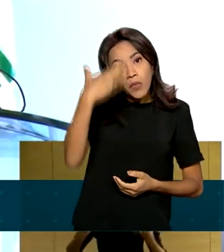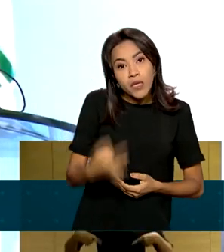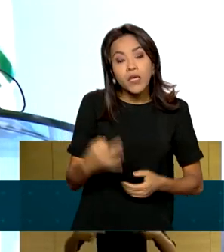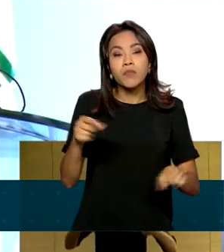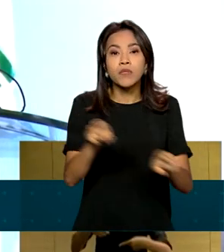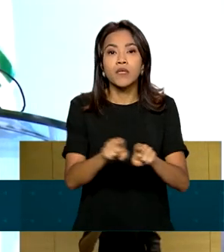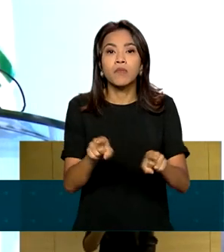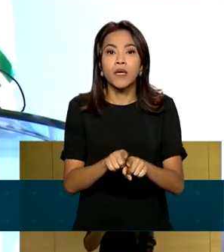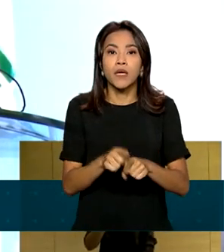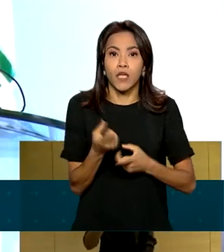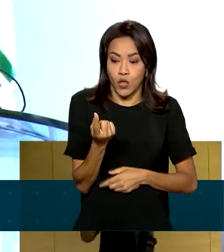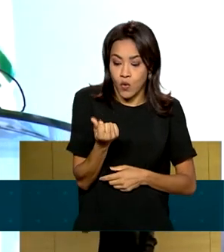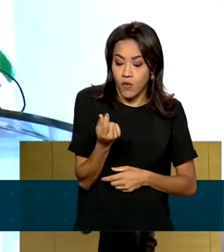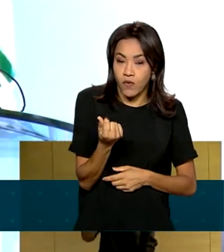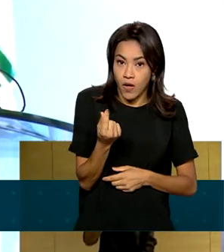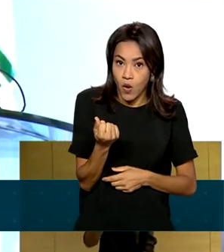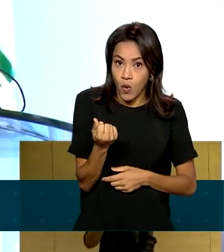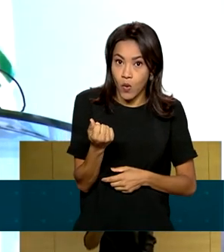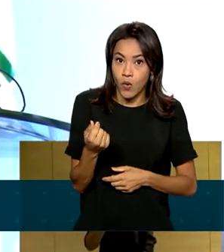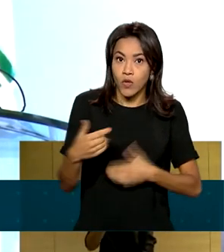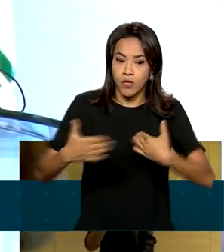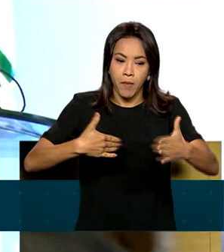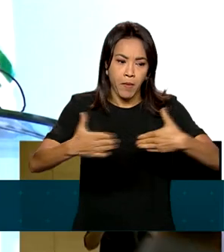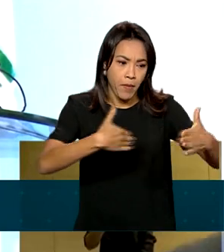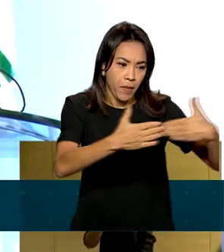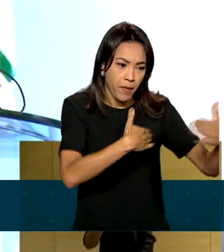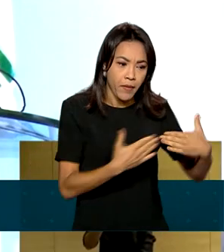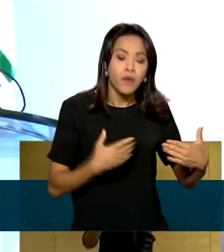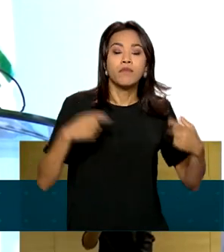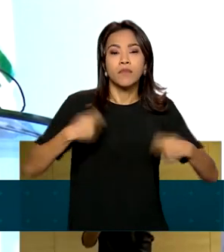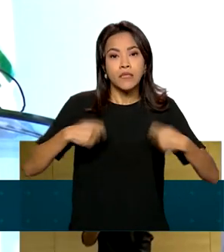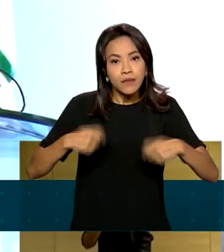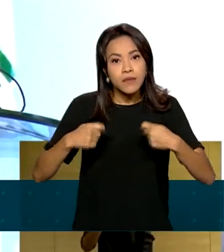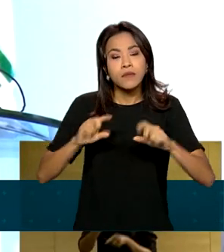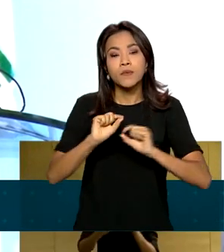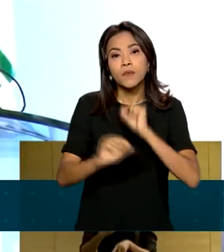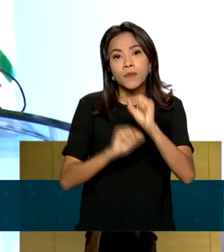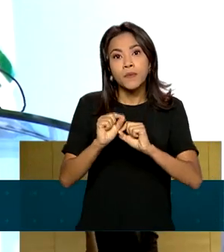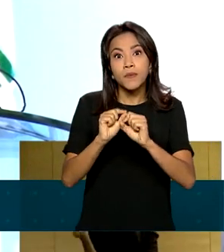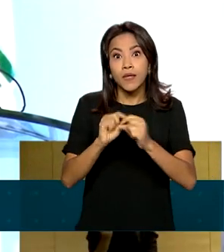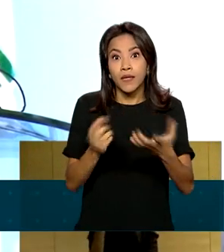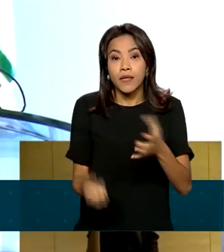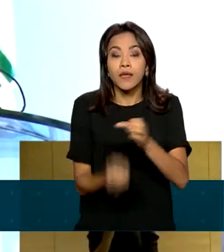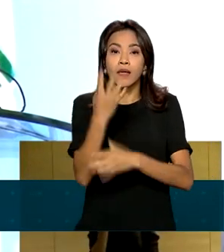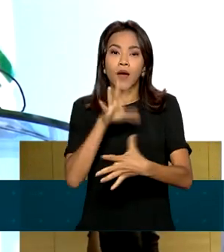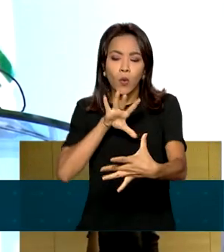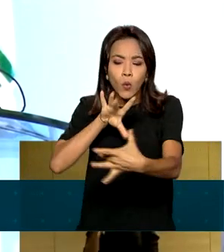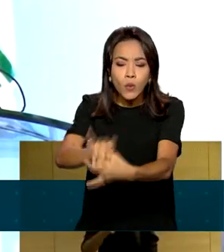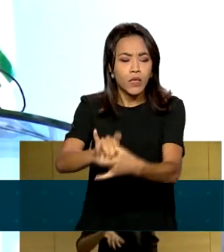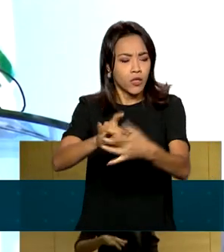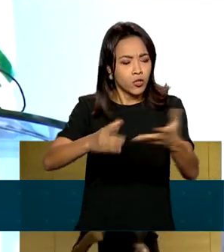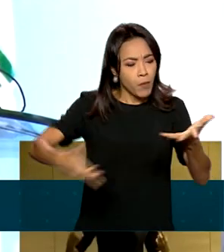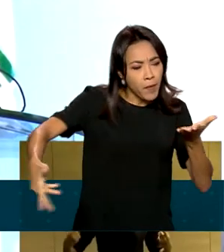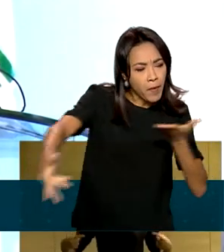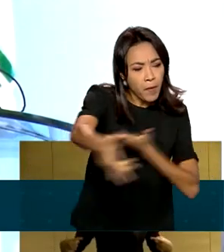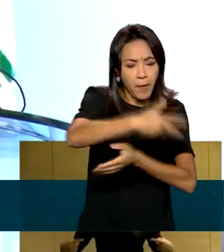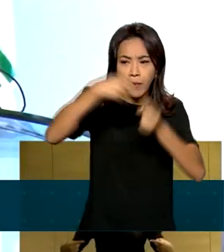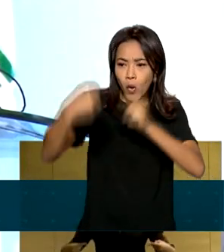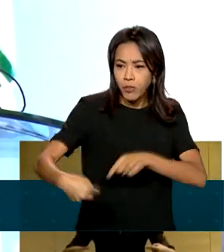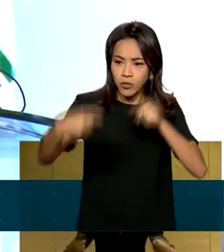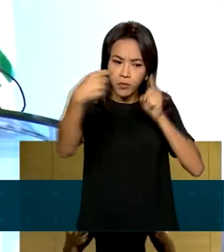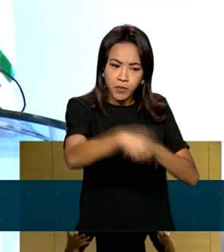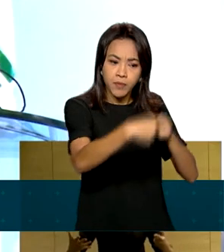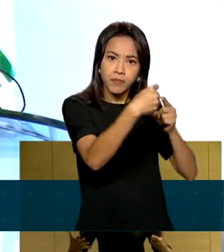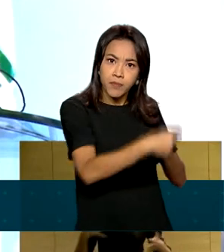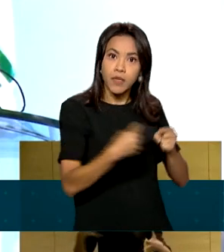a prática de preços de mercado é condição necessária para a criação de um ambiente de negócios competitivo, para a atração de